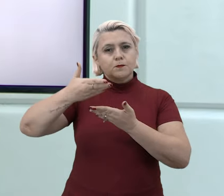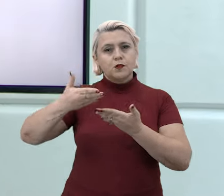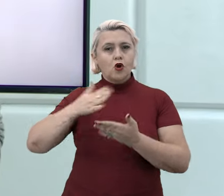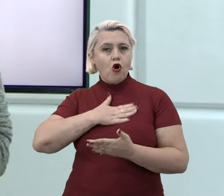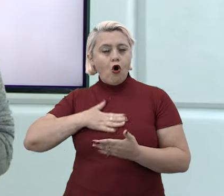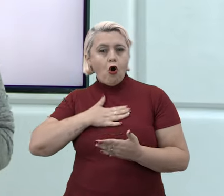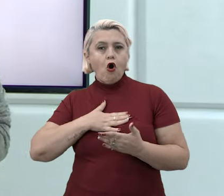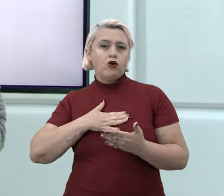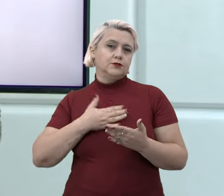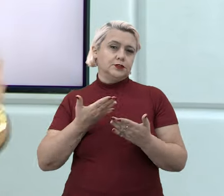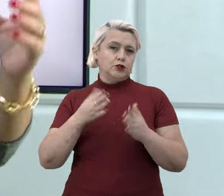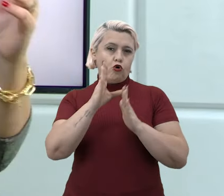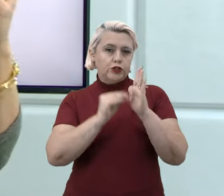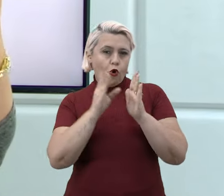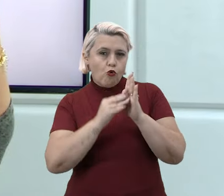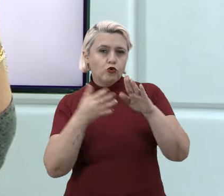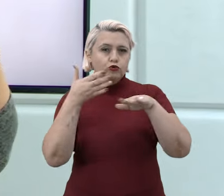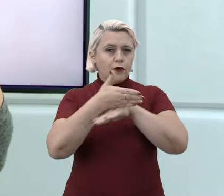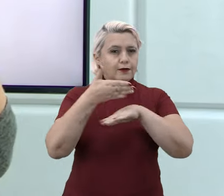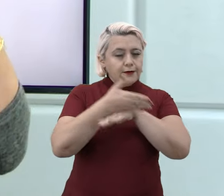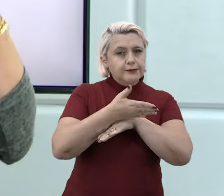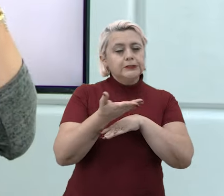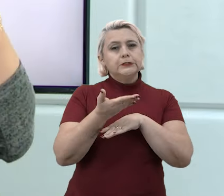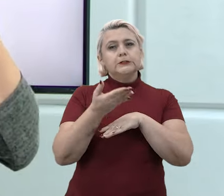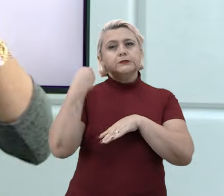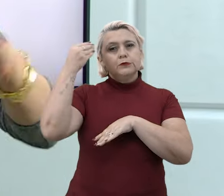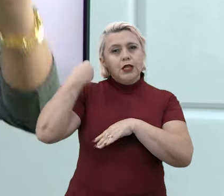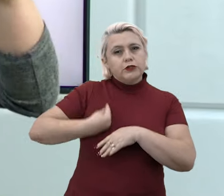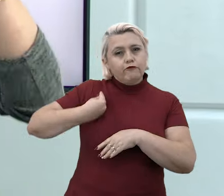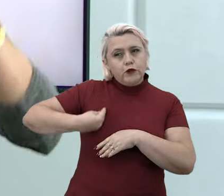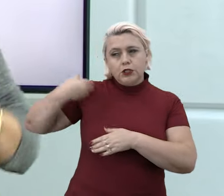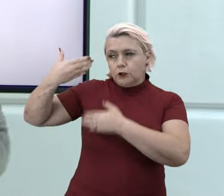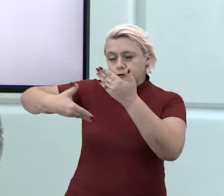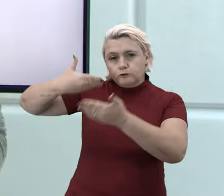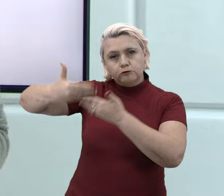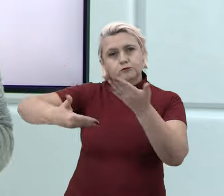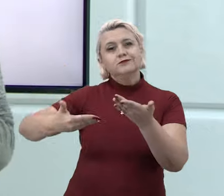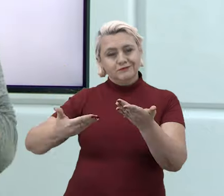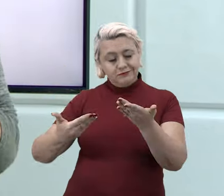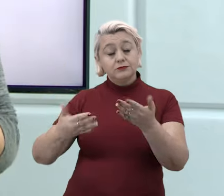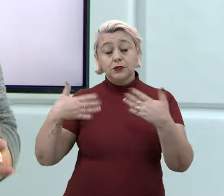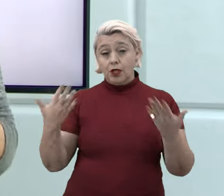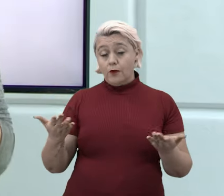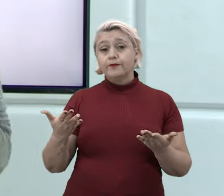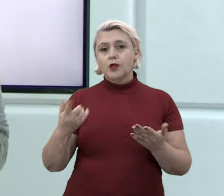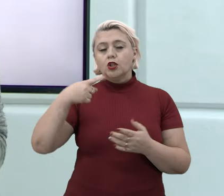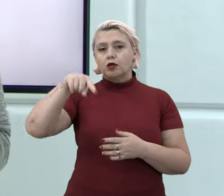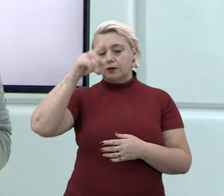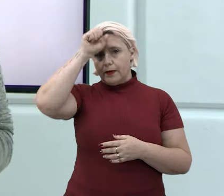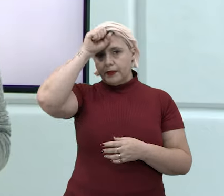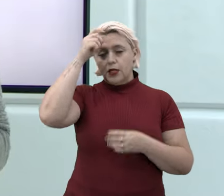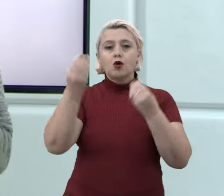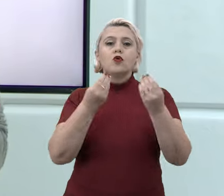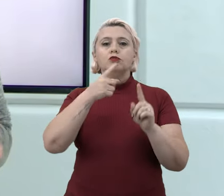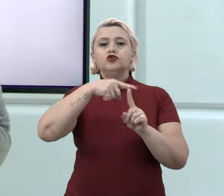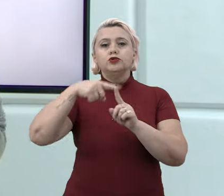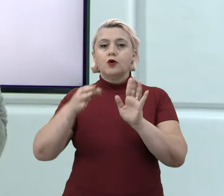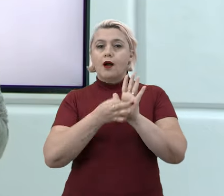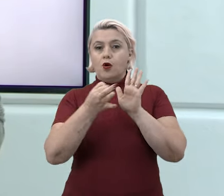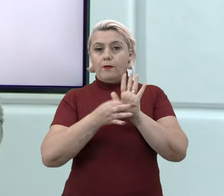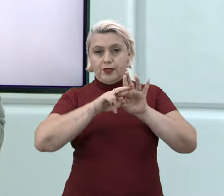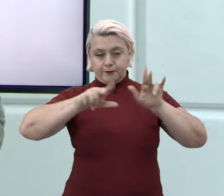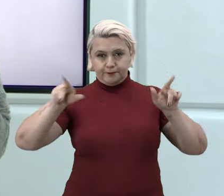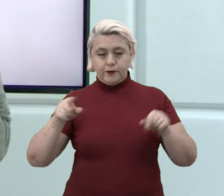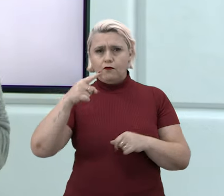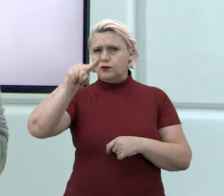os conteúdos que ele acessa, né? As suas experiências de vida. Então, aqui nós vamos ver alguns tipos